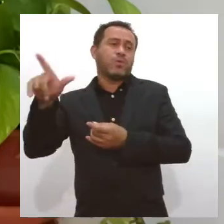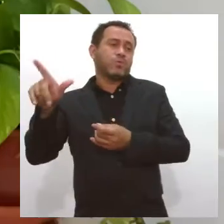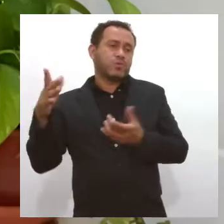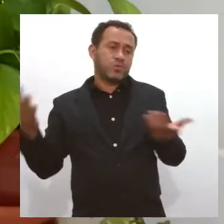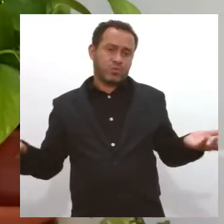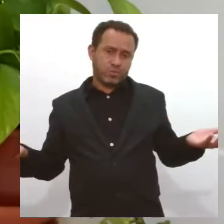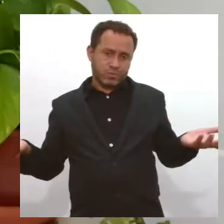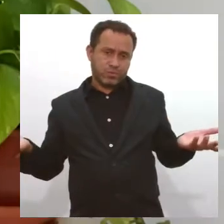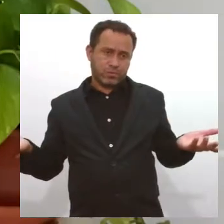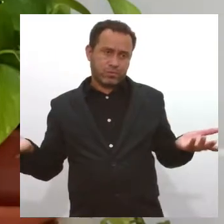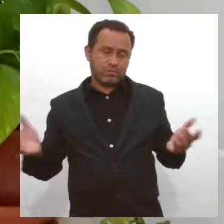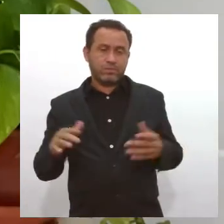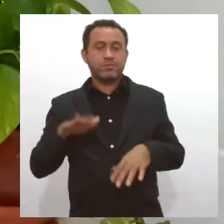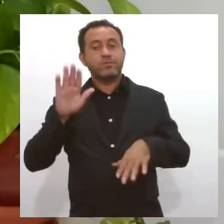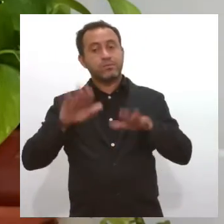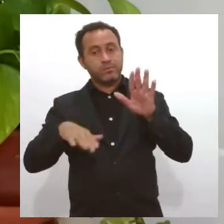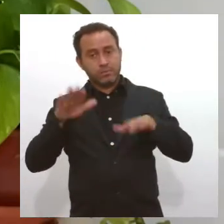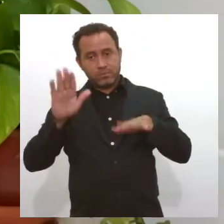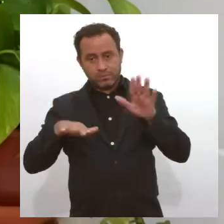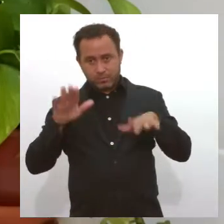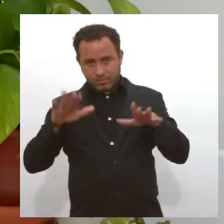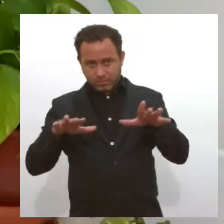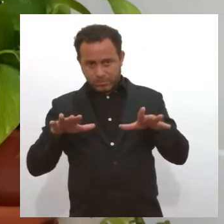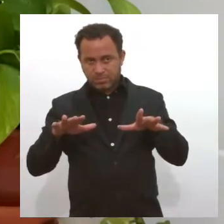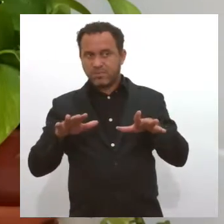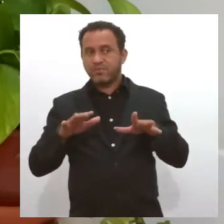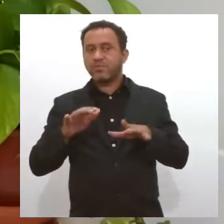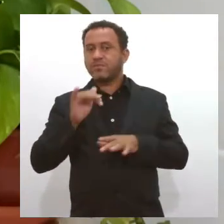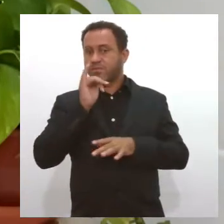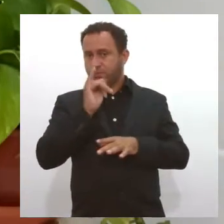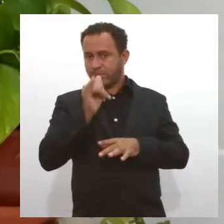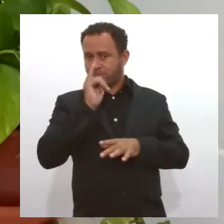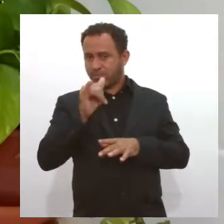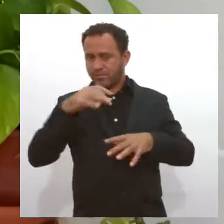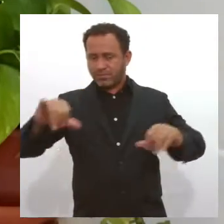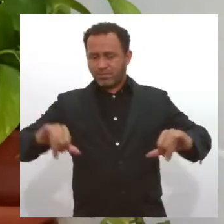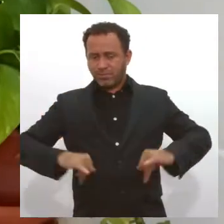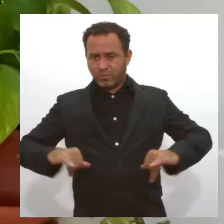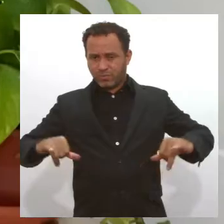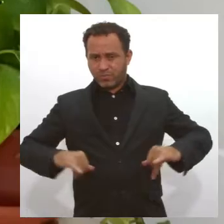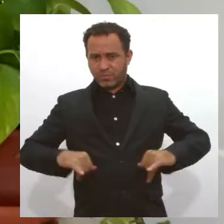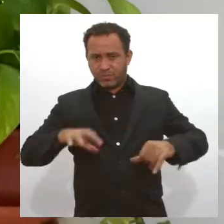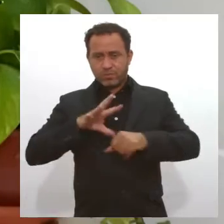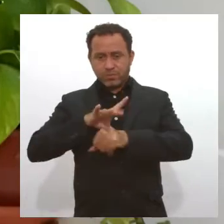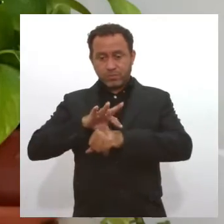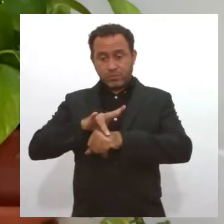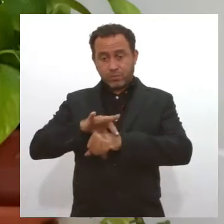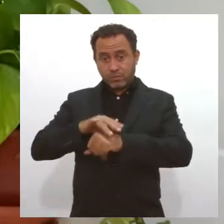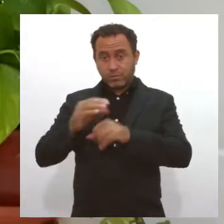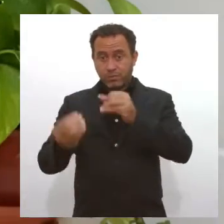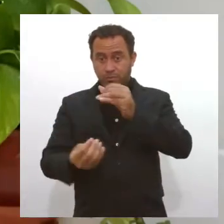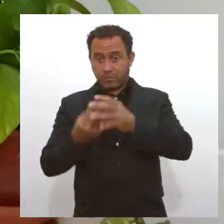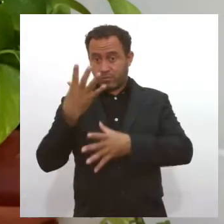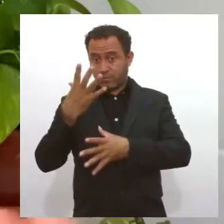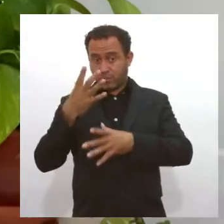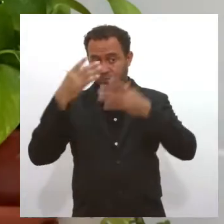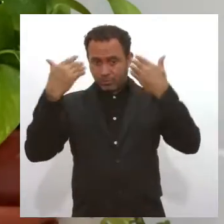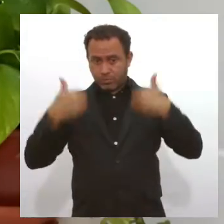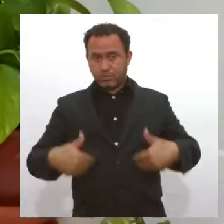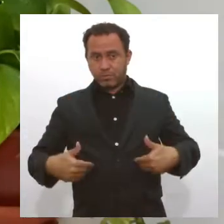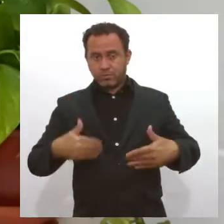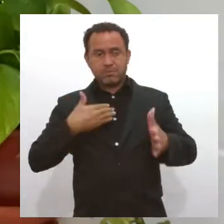Bom, muitas vezes alguns sinalizadores vêm de forma dolorosa, como doenças que podem aparecer, como